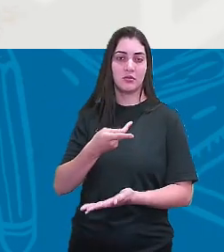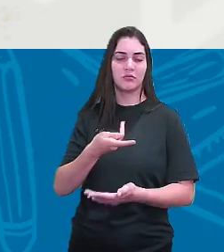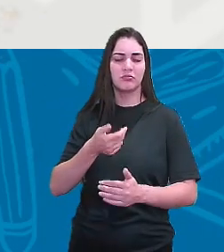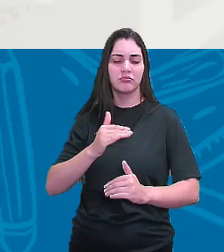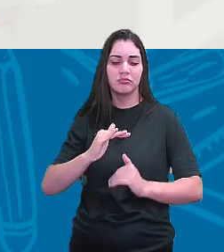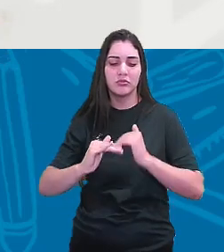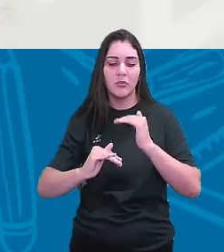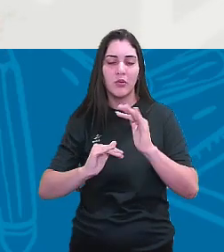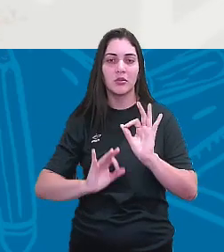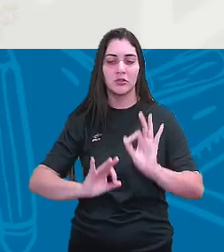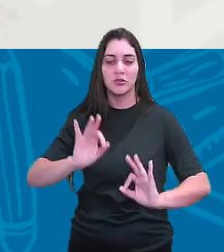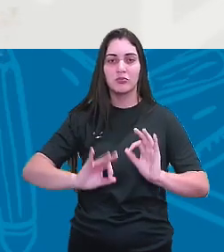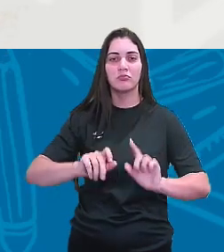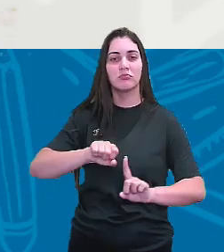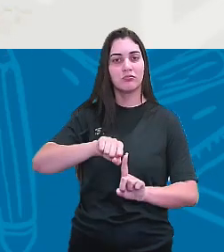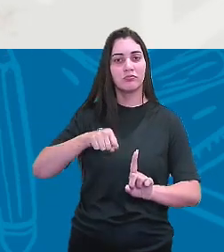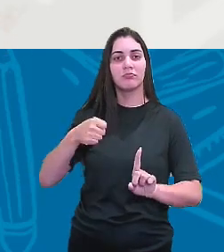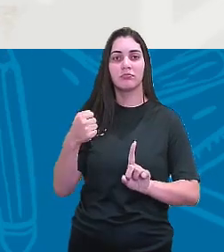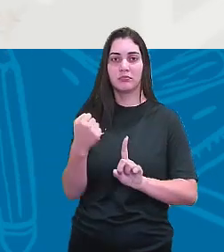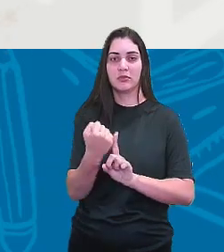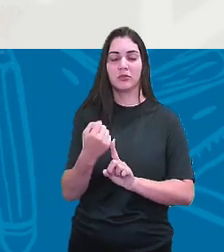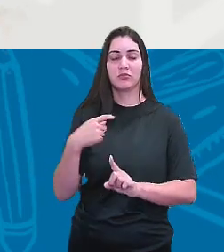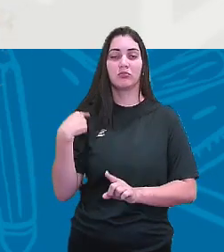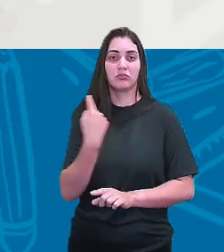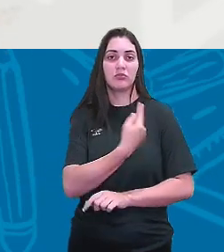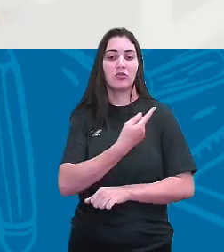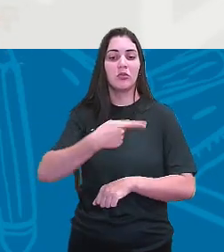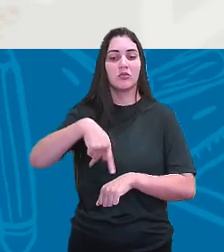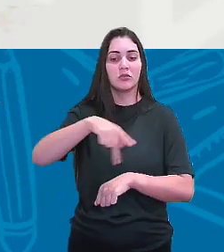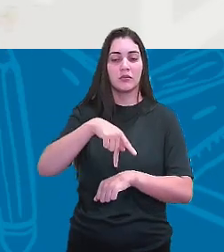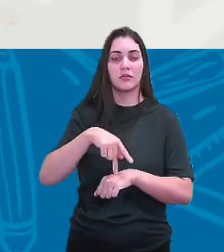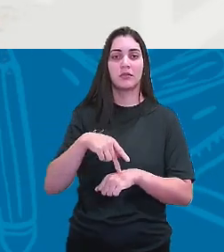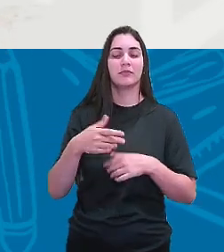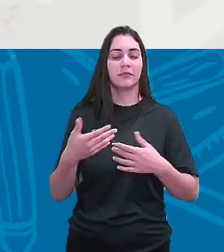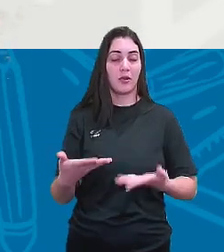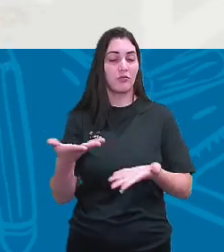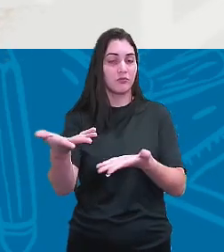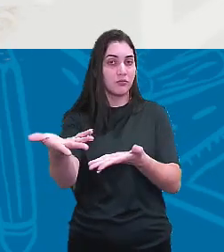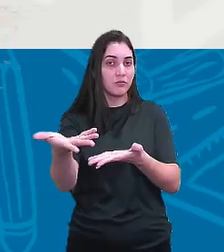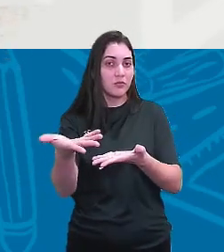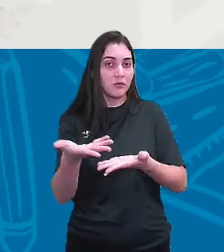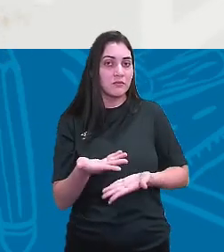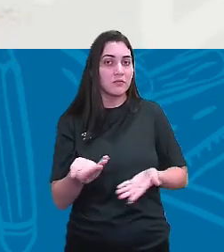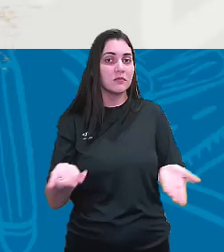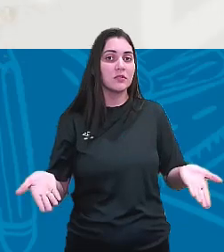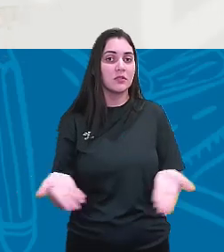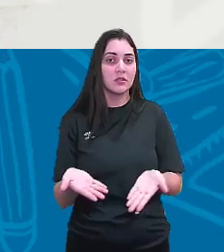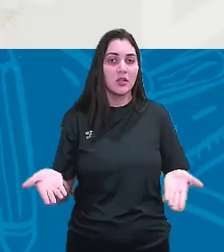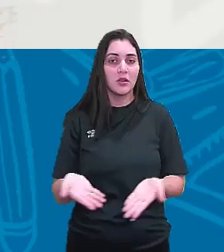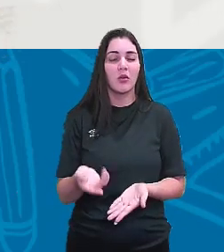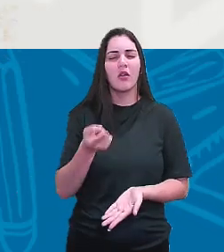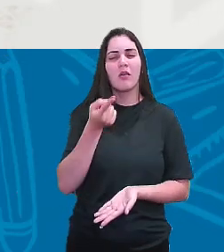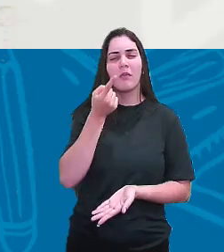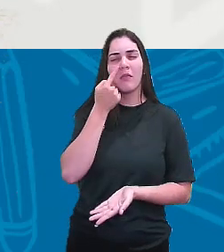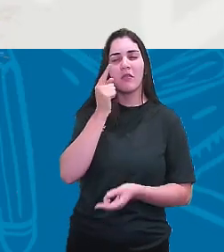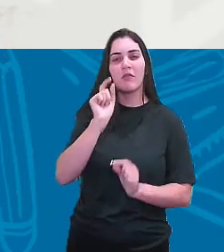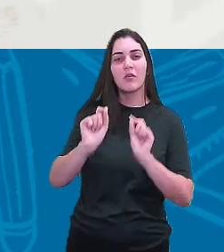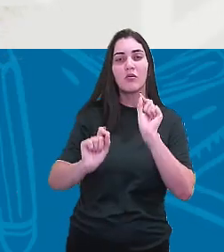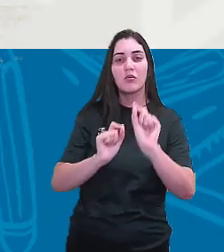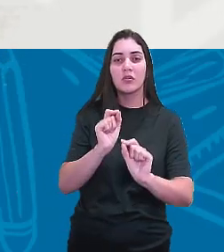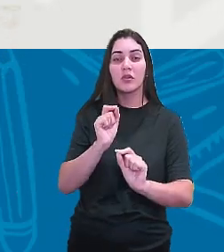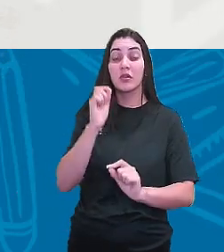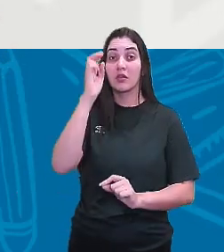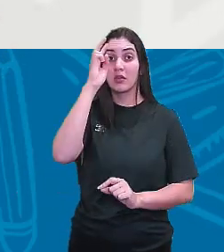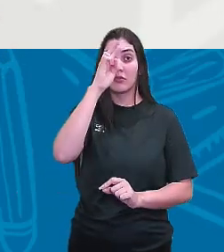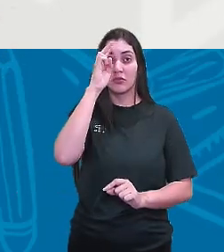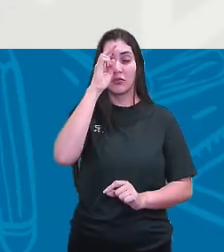formação social do nosso país. Então, vou convidar vocês agora para a gente ver a história do